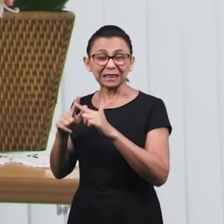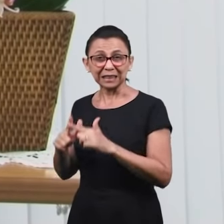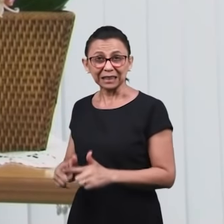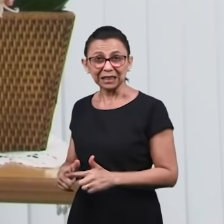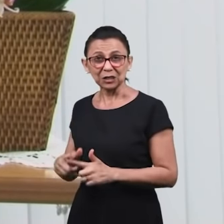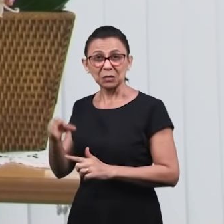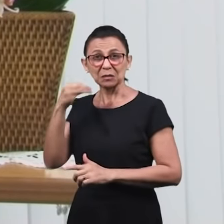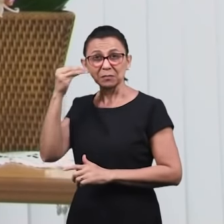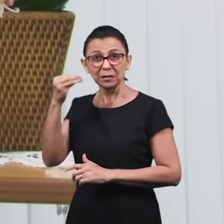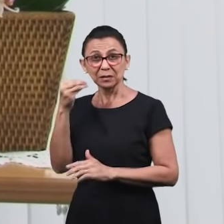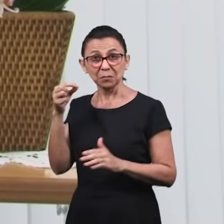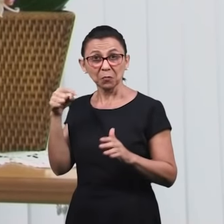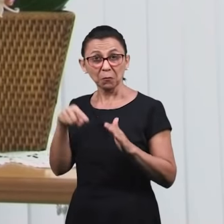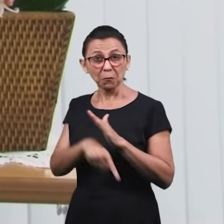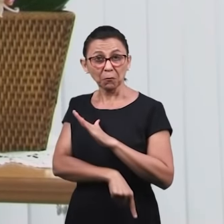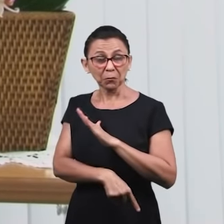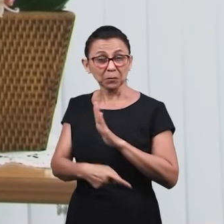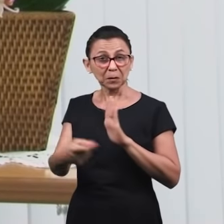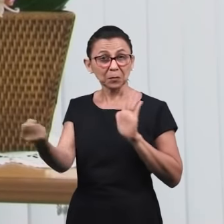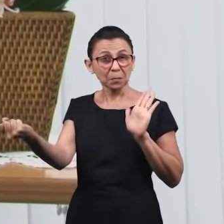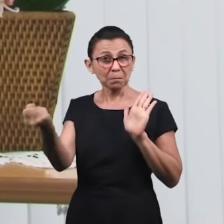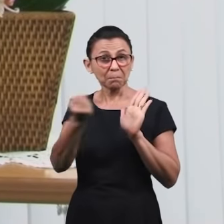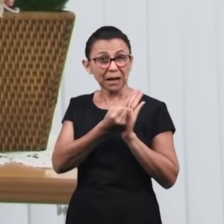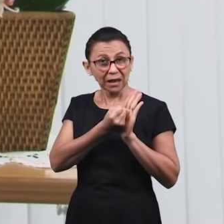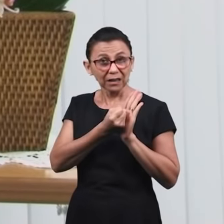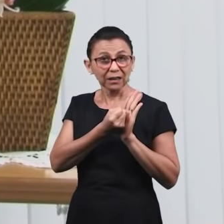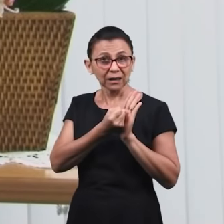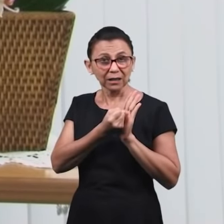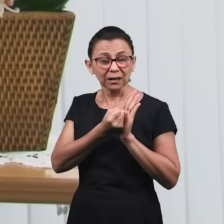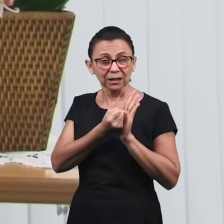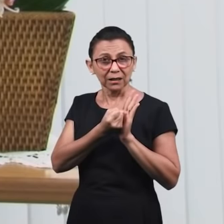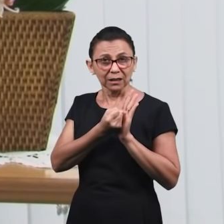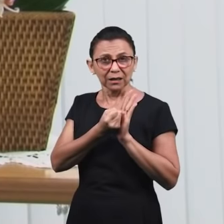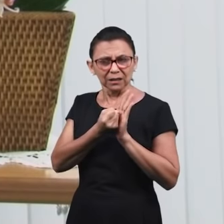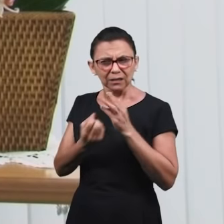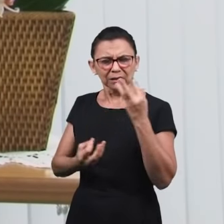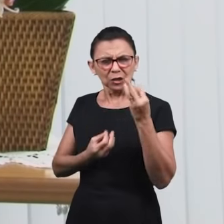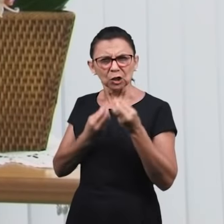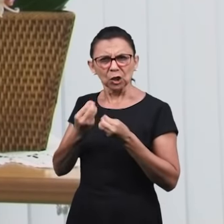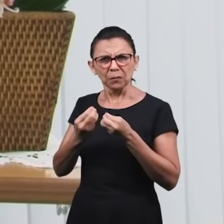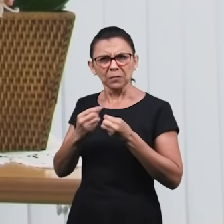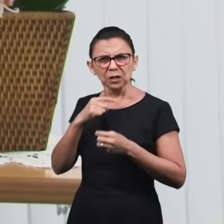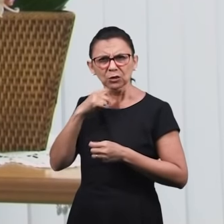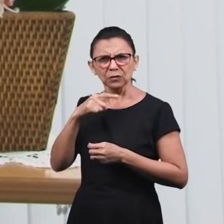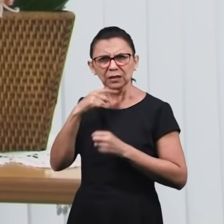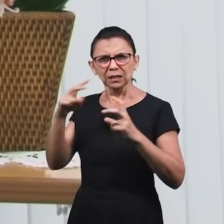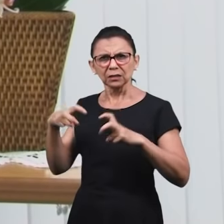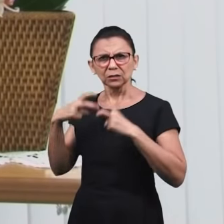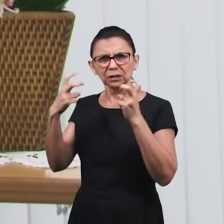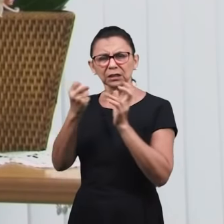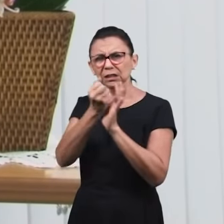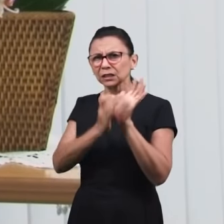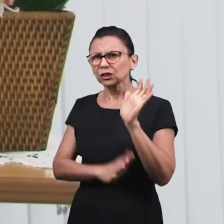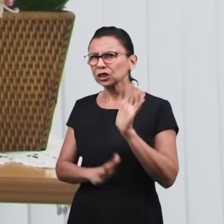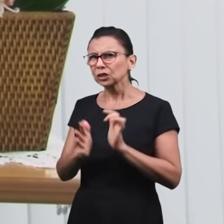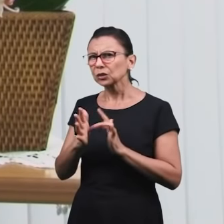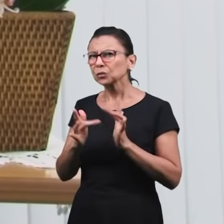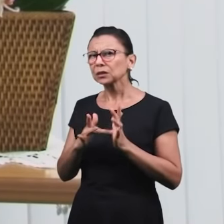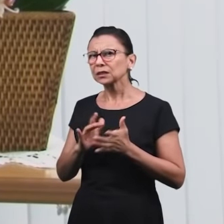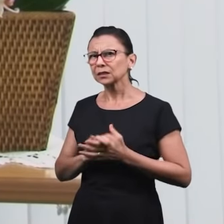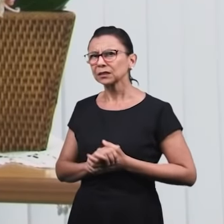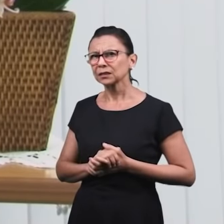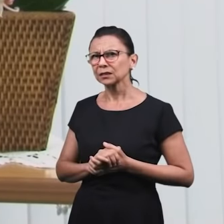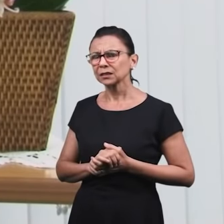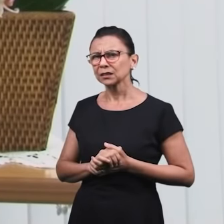experiências, quem pode negar, nesta obra, a evidência, do clamor pelo